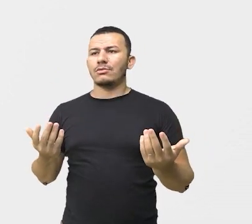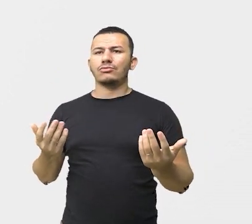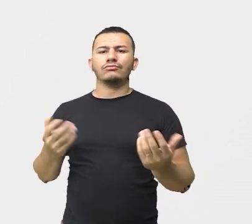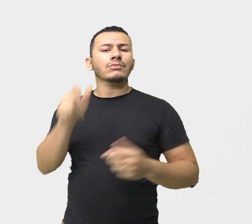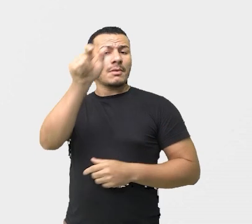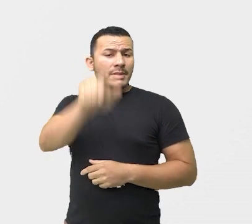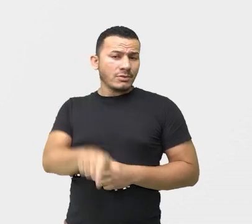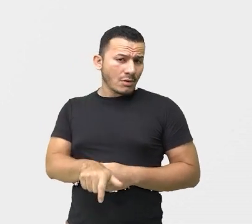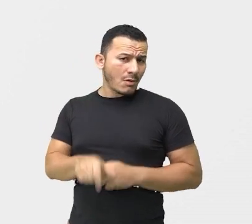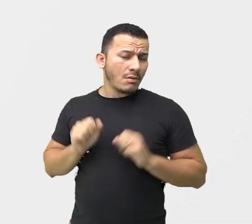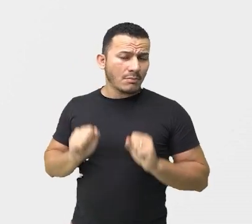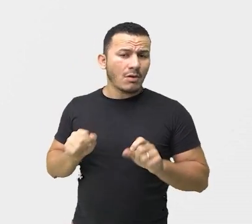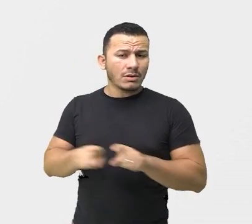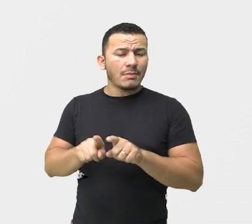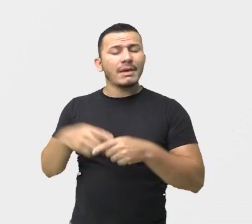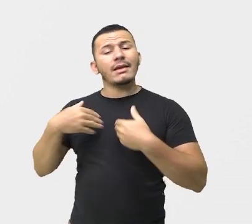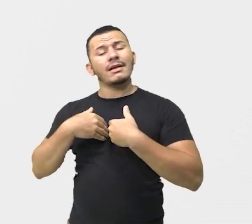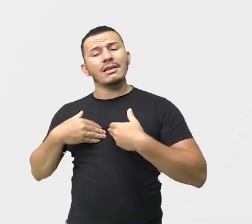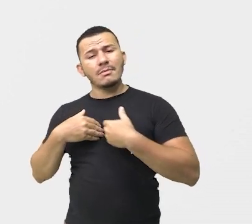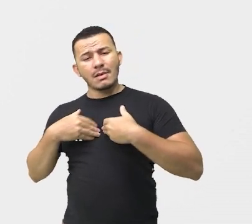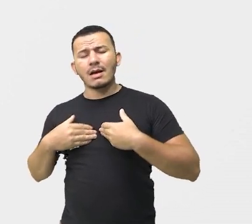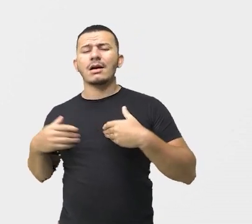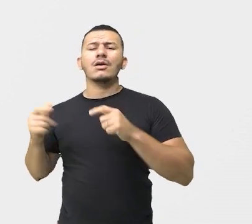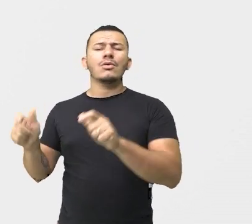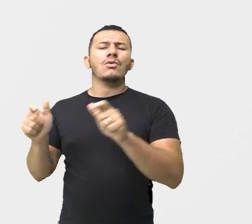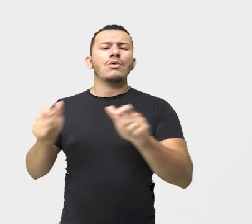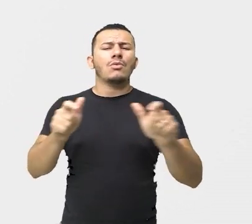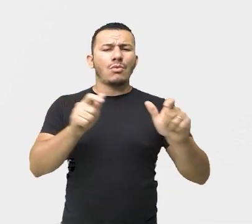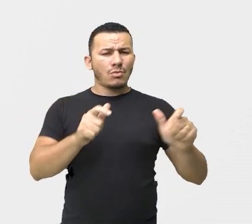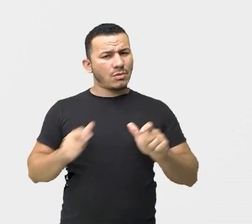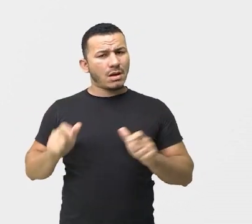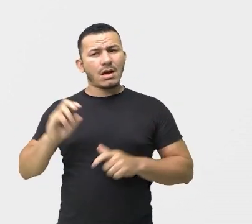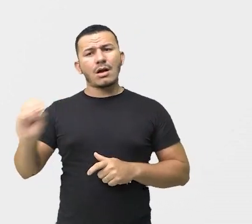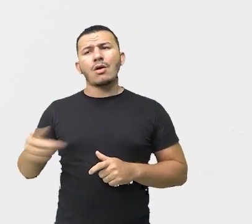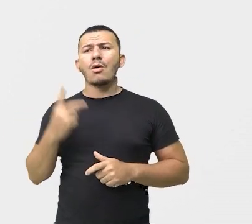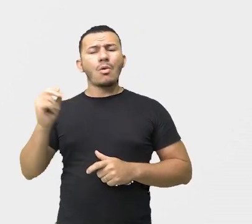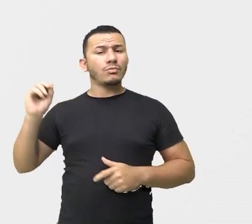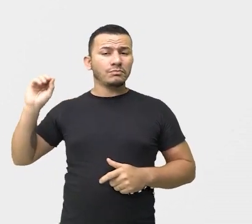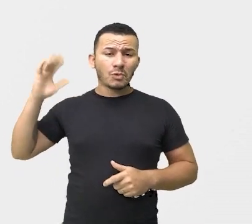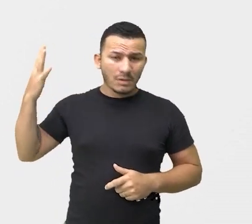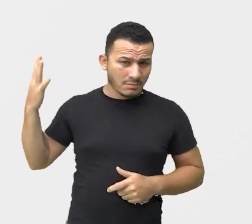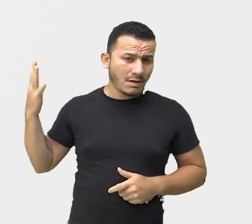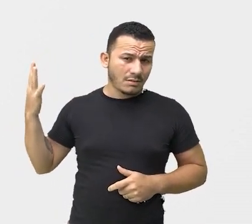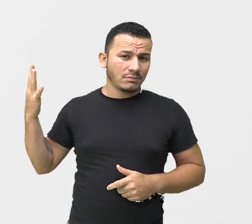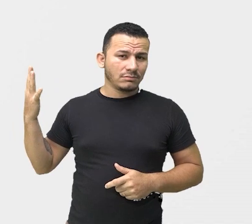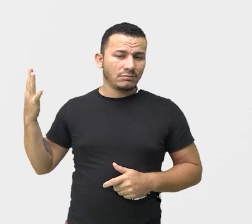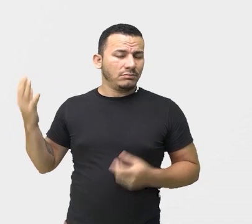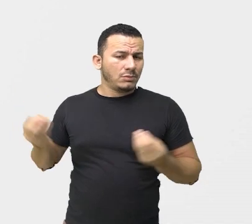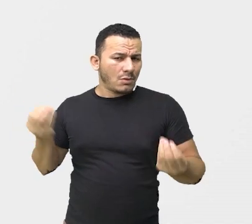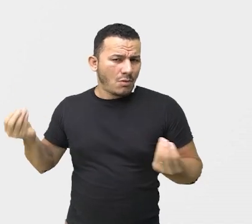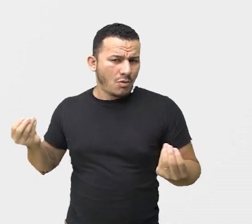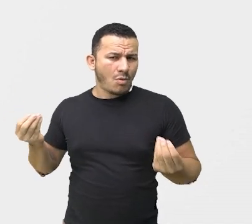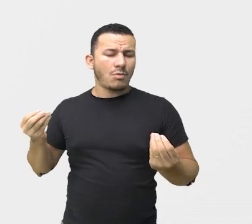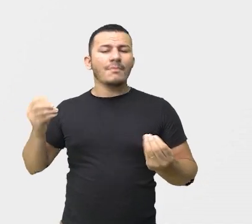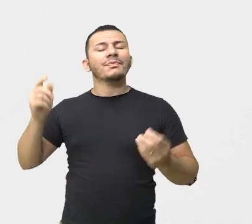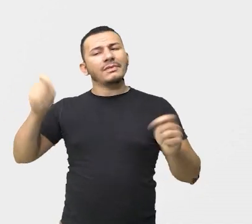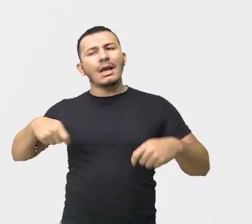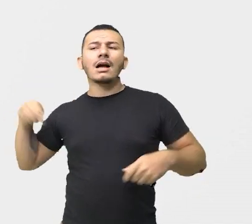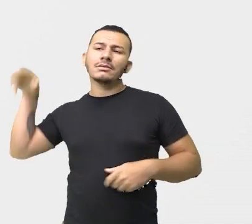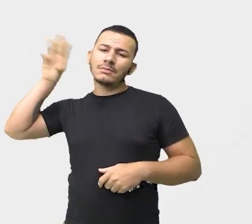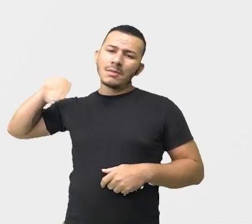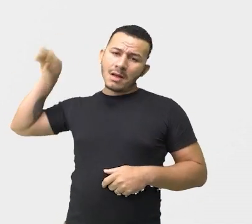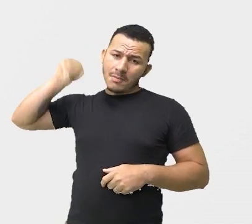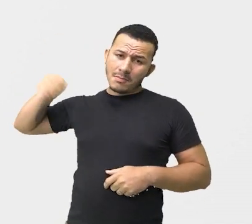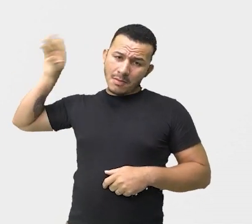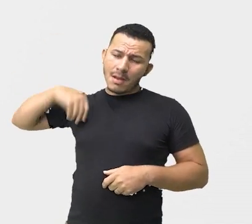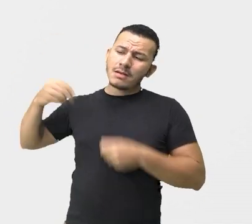uma pessoa, animal, lugar ou situação. Isso pode ser feito pela fala ou